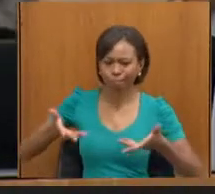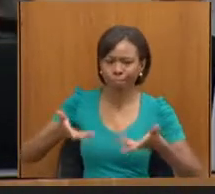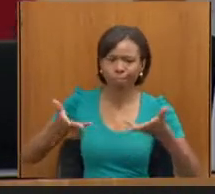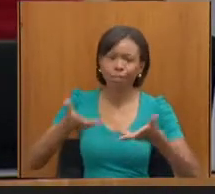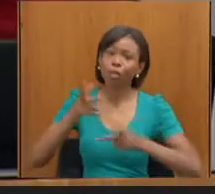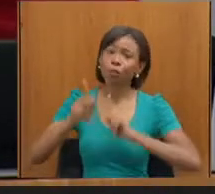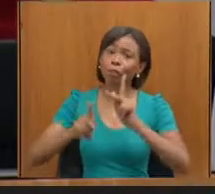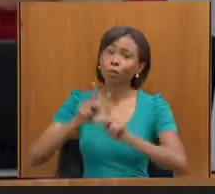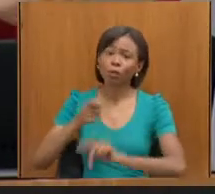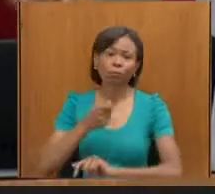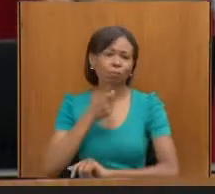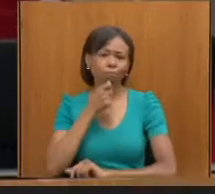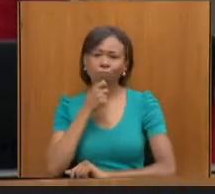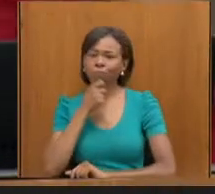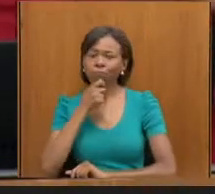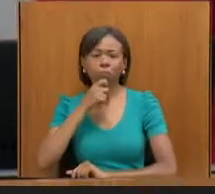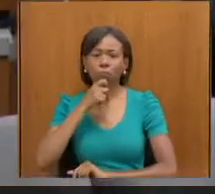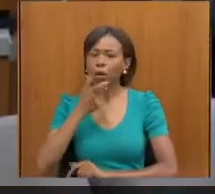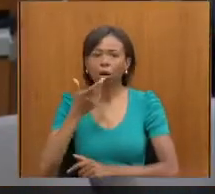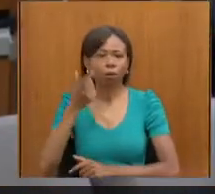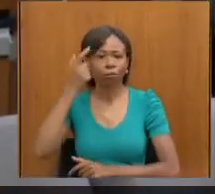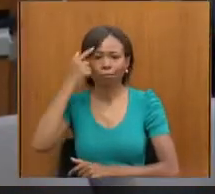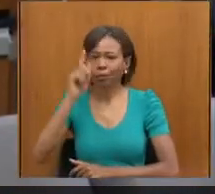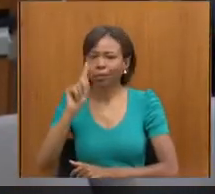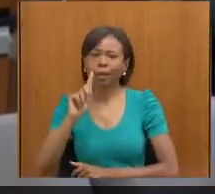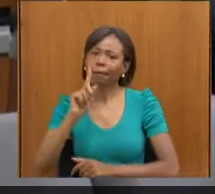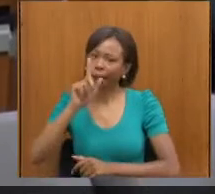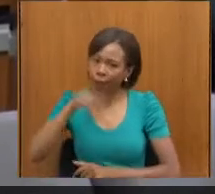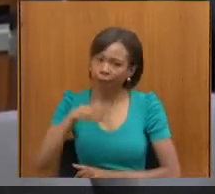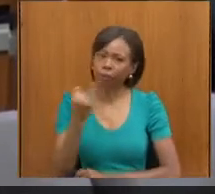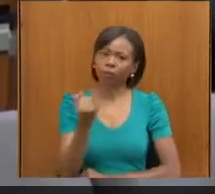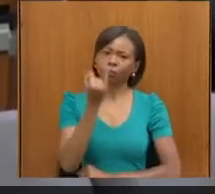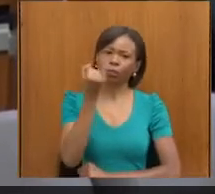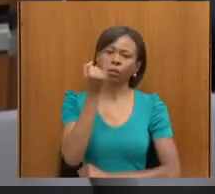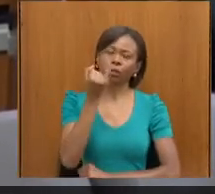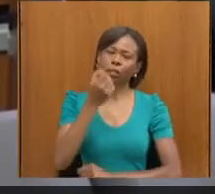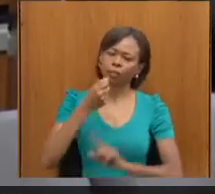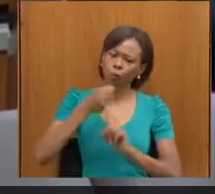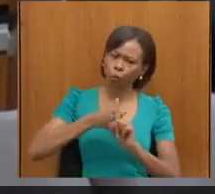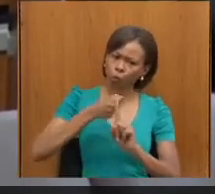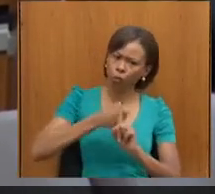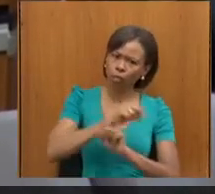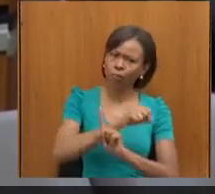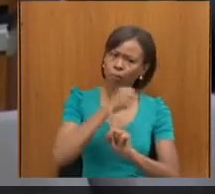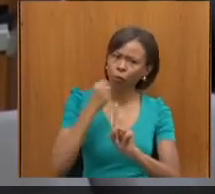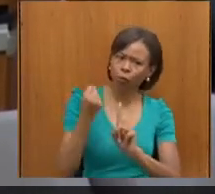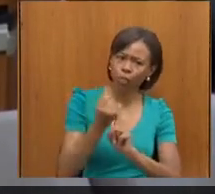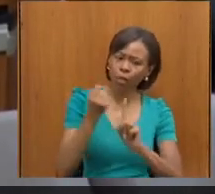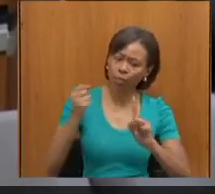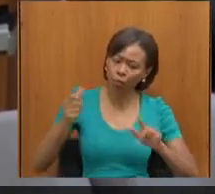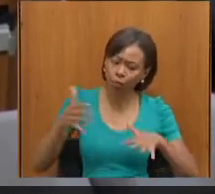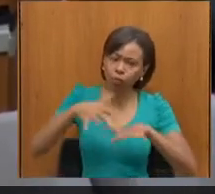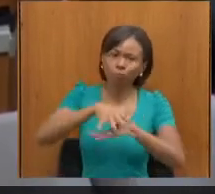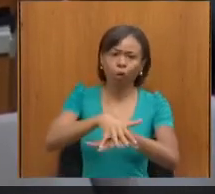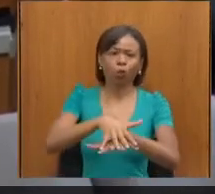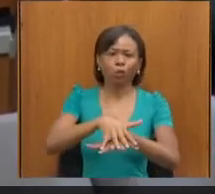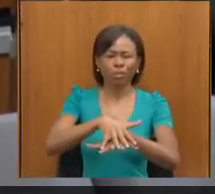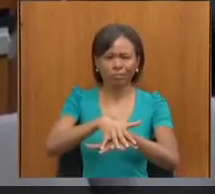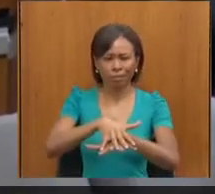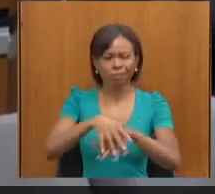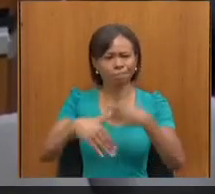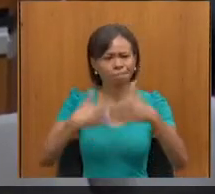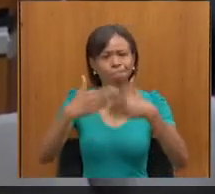ainda não se antenaram à importância de lutar por uma sociedade cada vez mais inclusiva, mostrar os